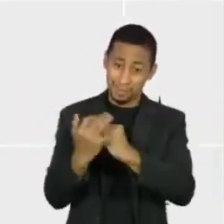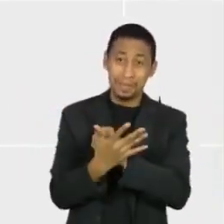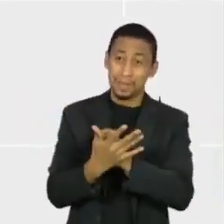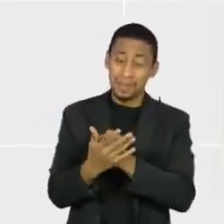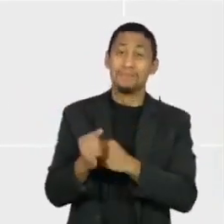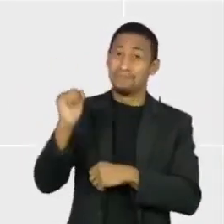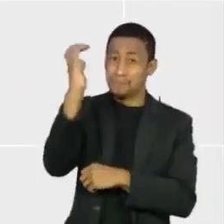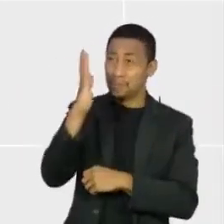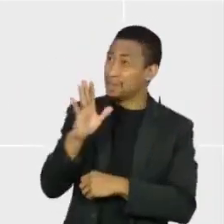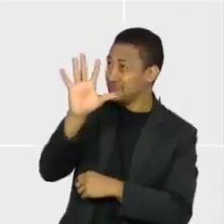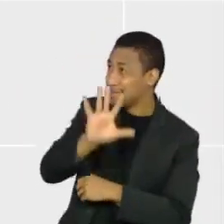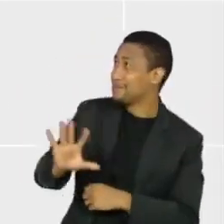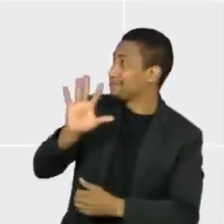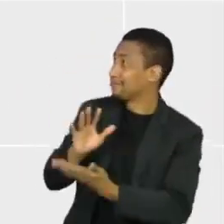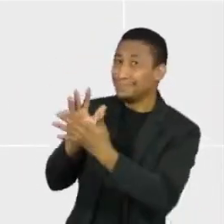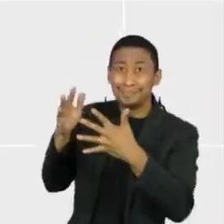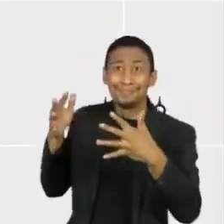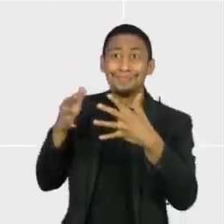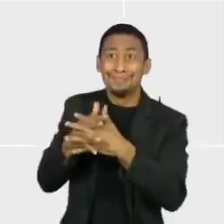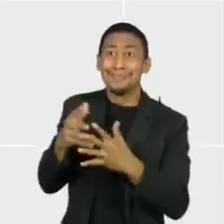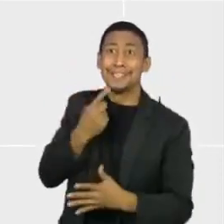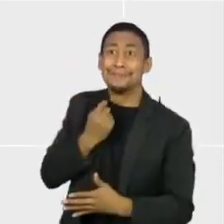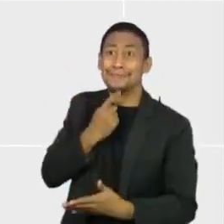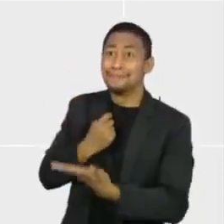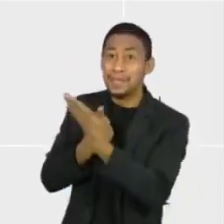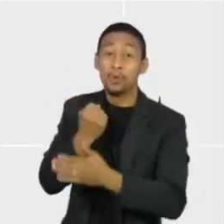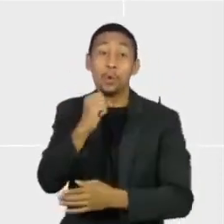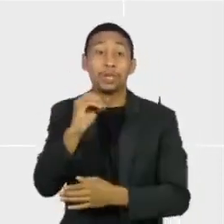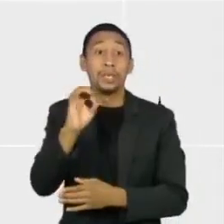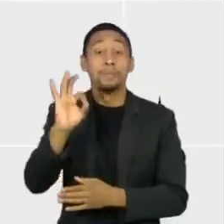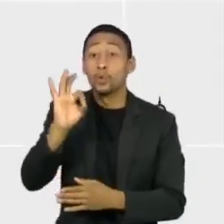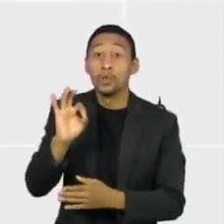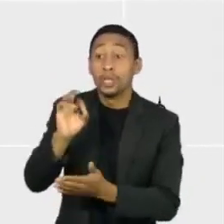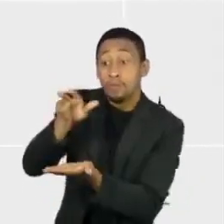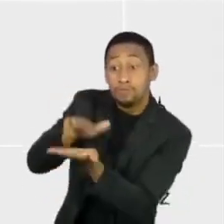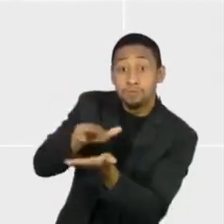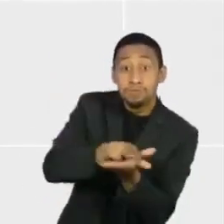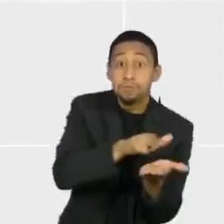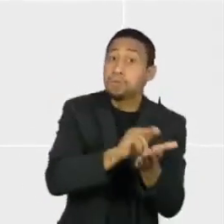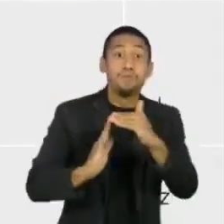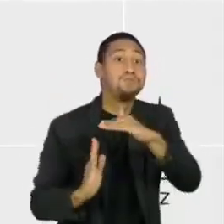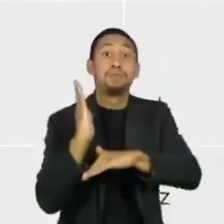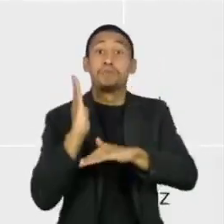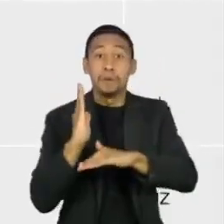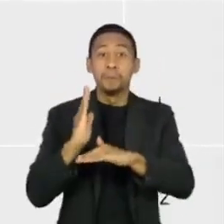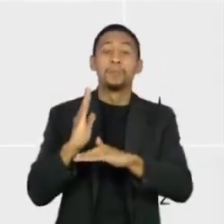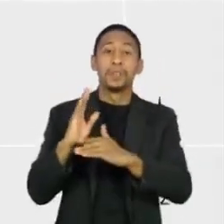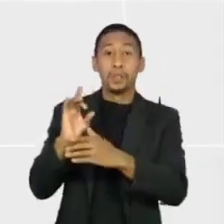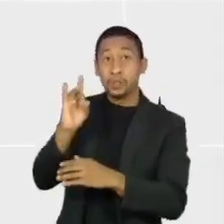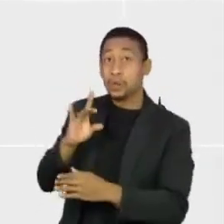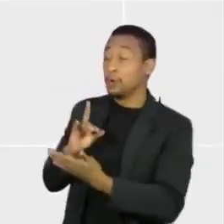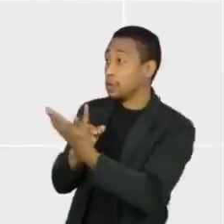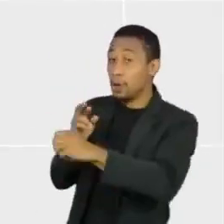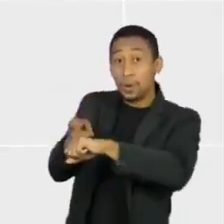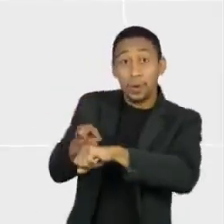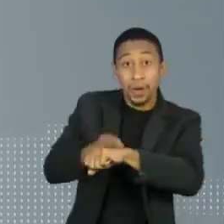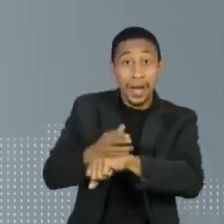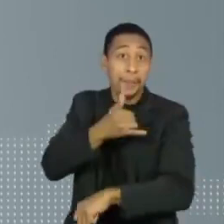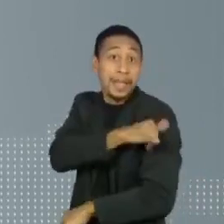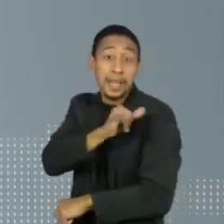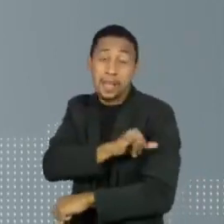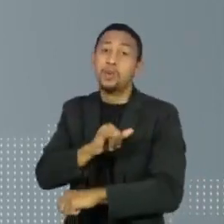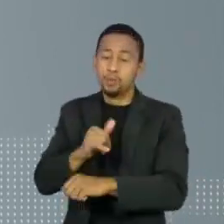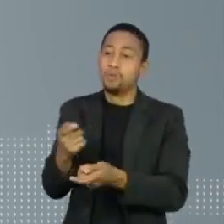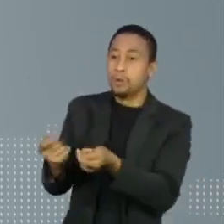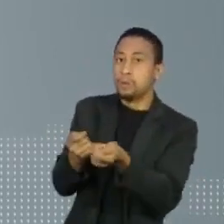todo o país em estágio crítico, acima de 80% de ocupação. Apenas Roraima e Rio de Janeiro estão abaixo desse índice.